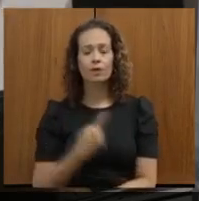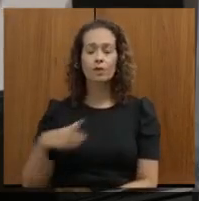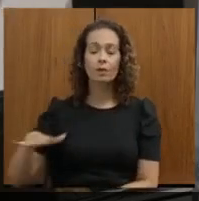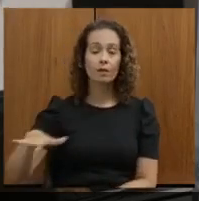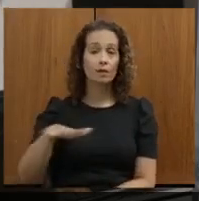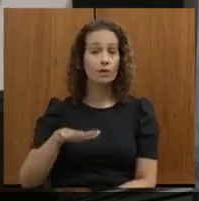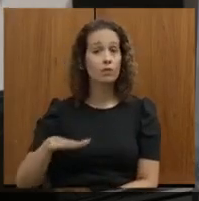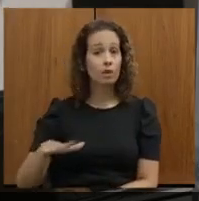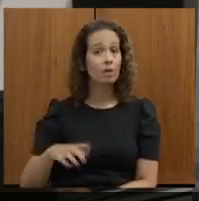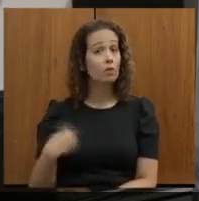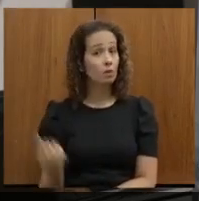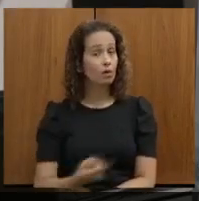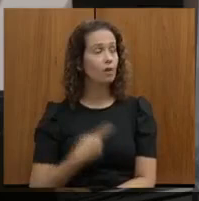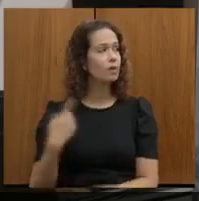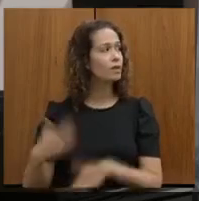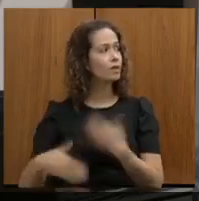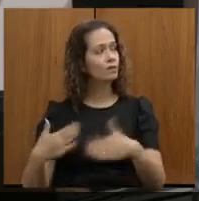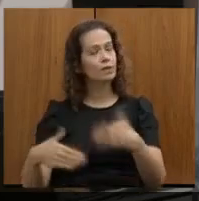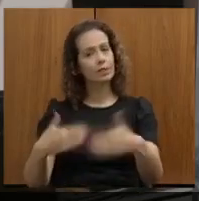estamos avançando.